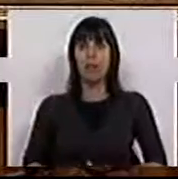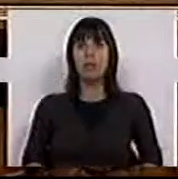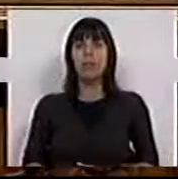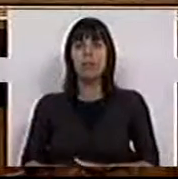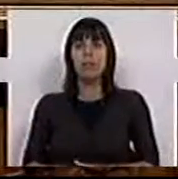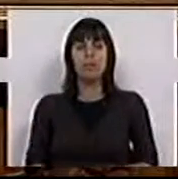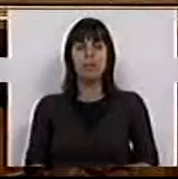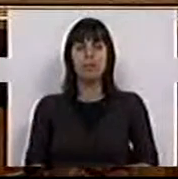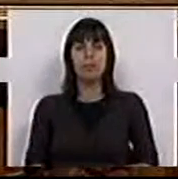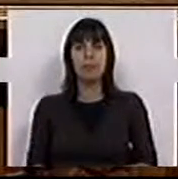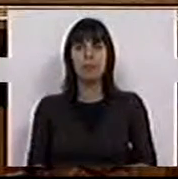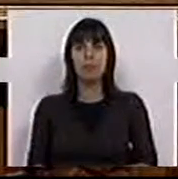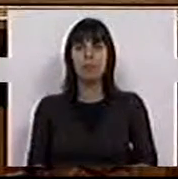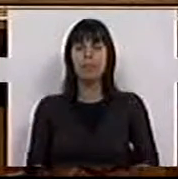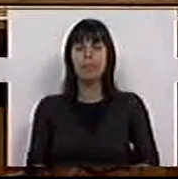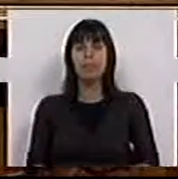Eu respondo.